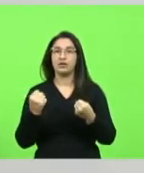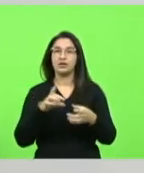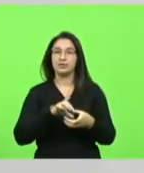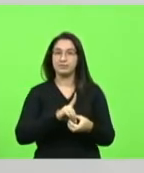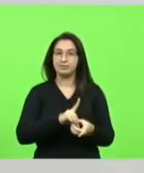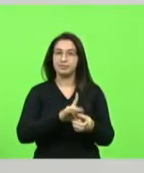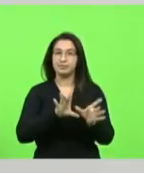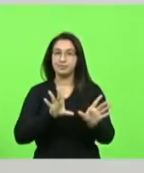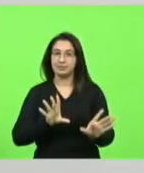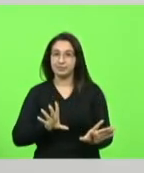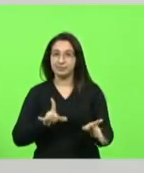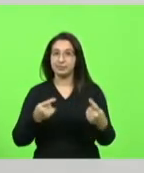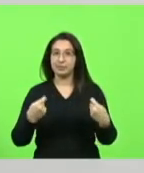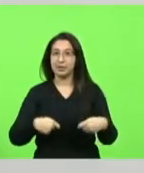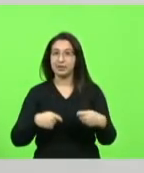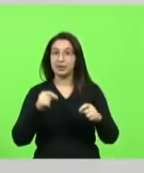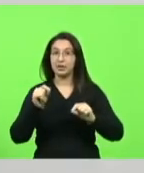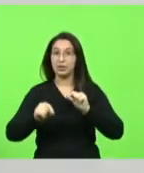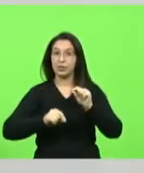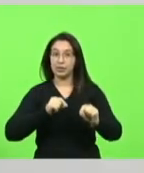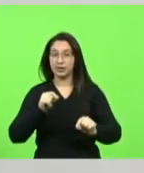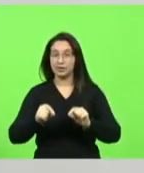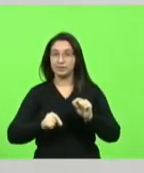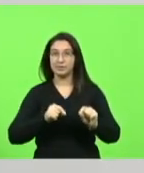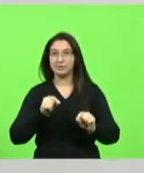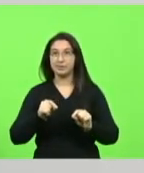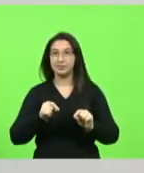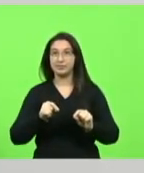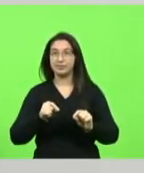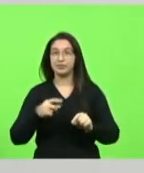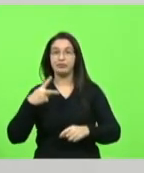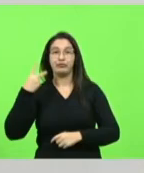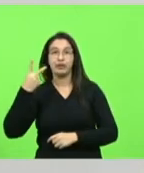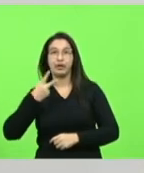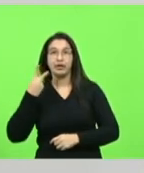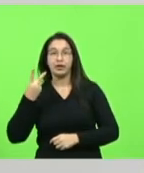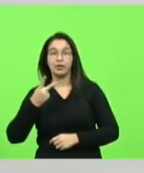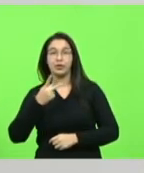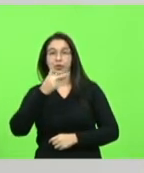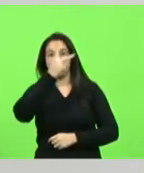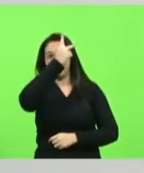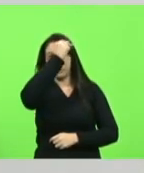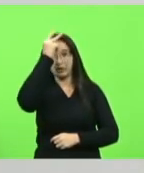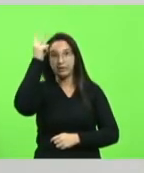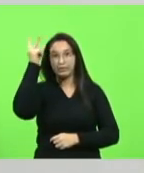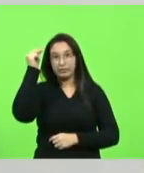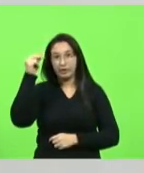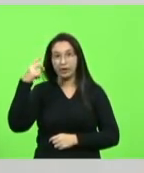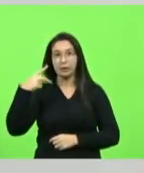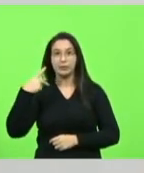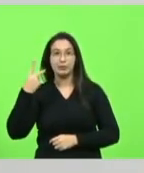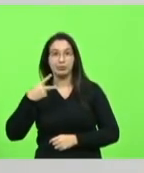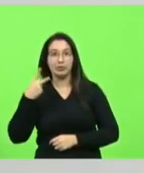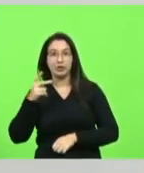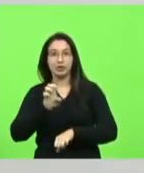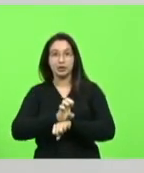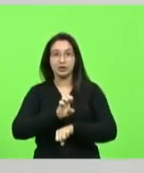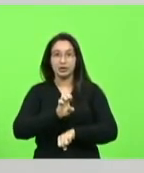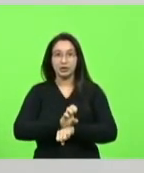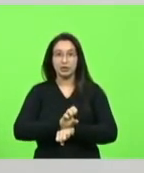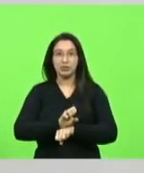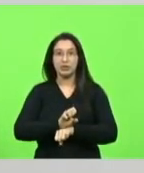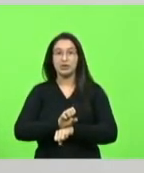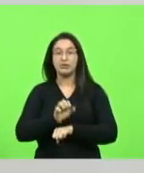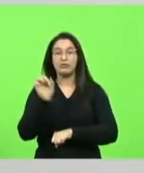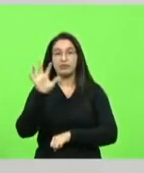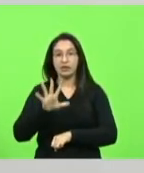é necessário que tenha sim os vereadores prefeitos parlamentares estaduais federais governadores